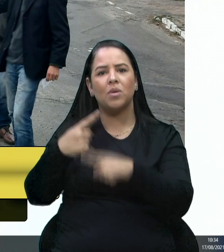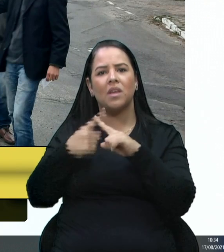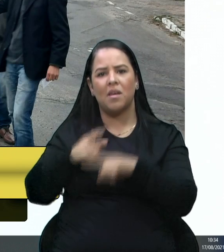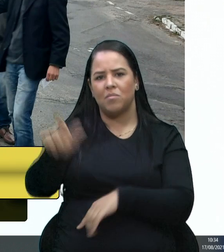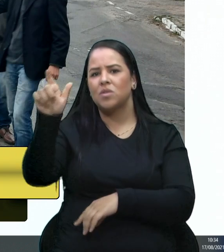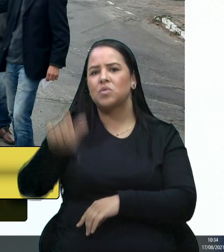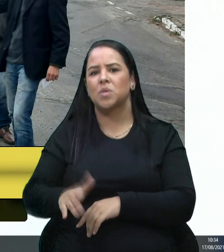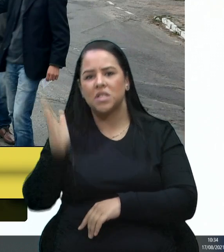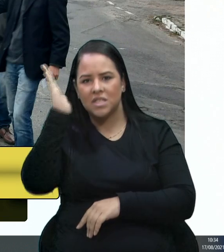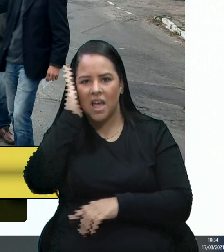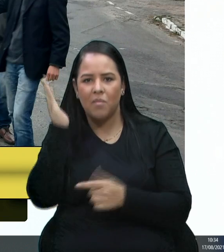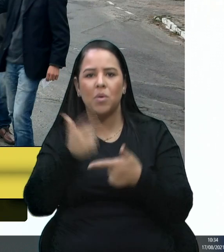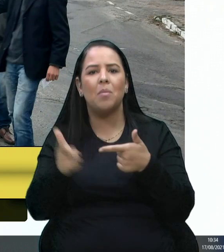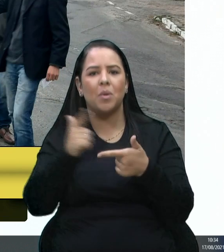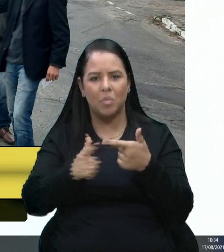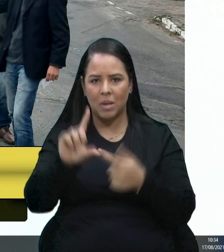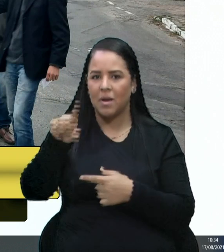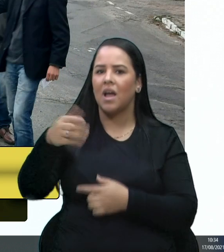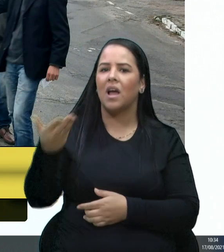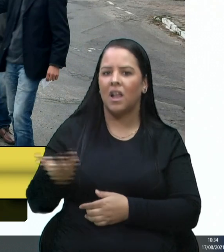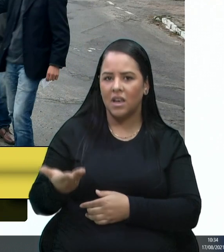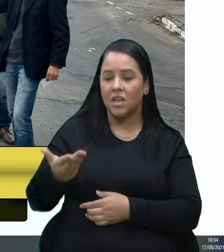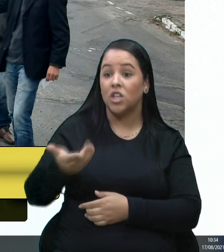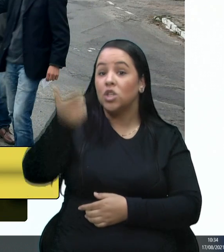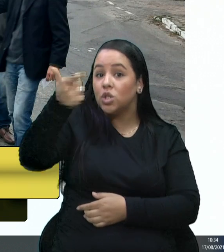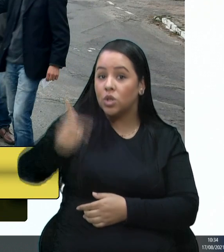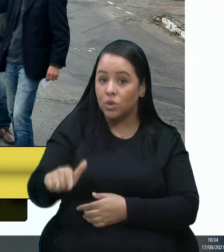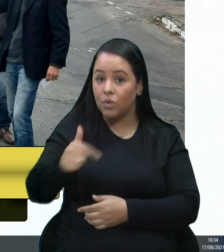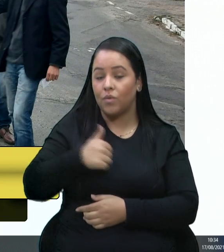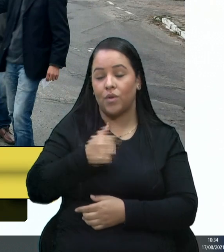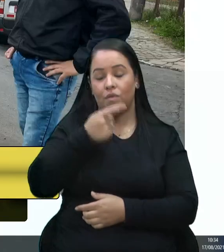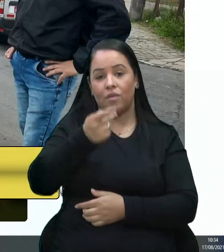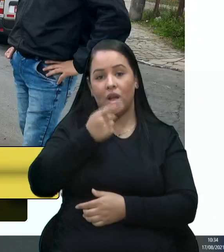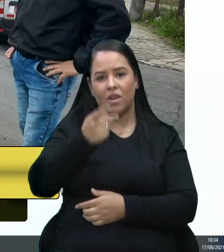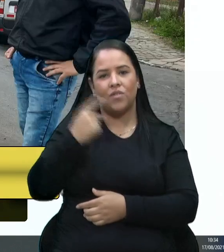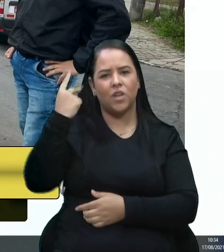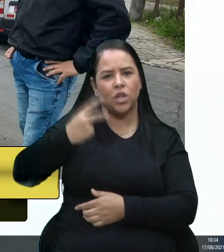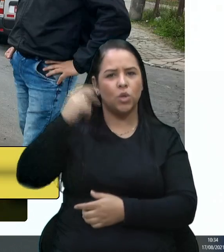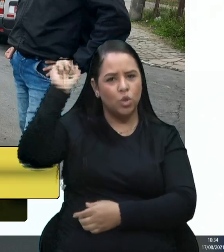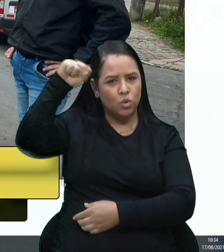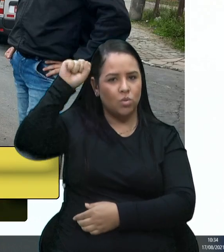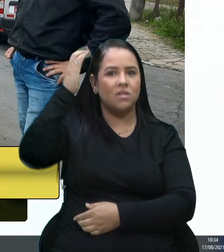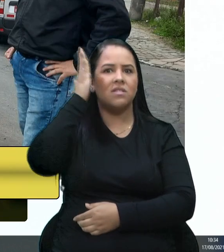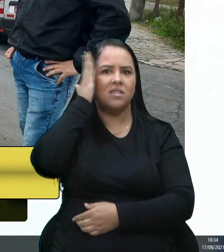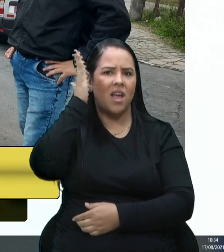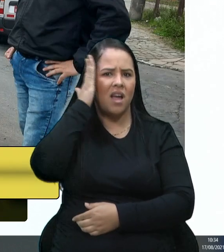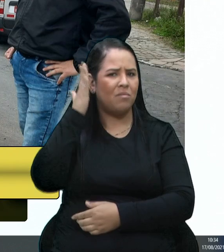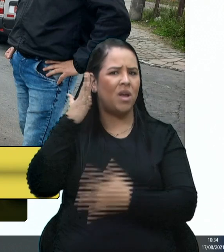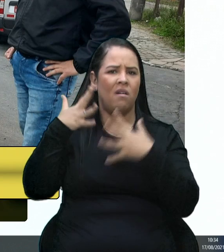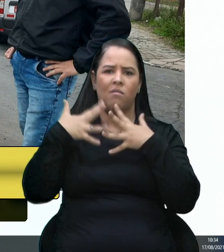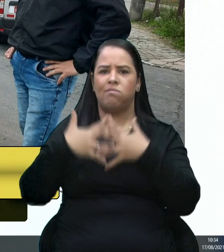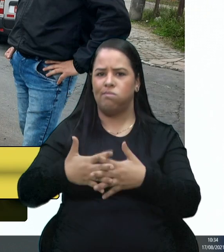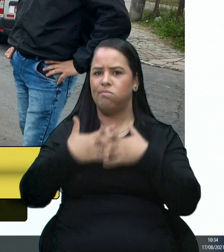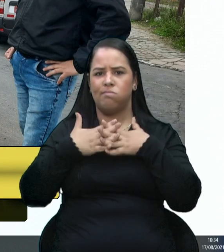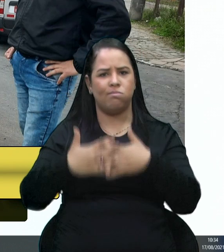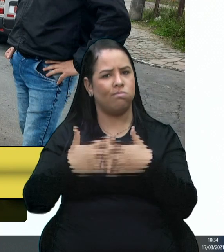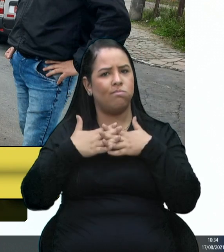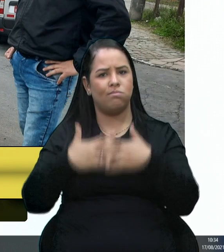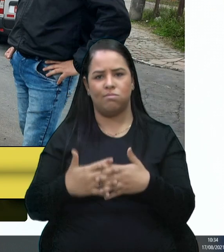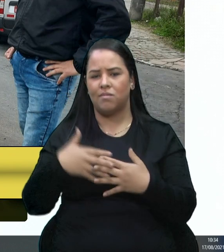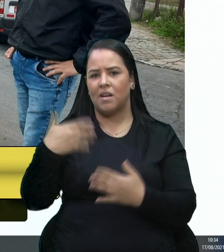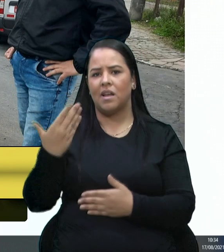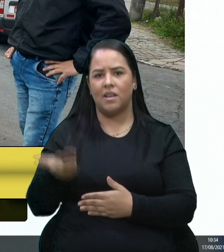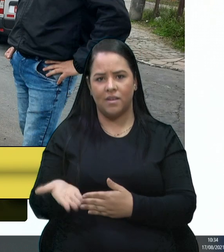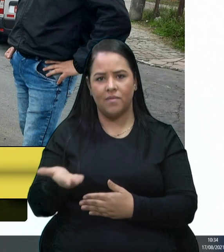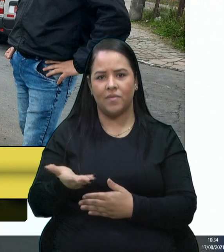sabe o problema que é. Volto a repetir aqui o nome do vereador Xuxa, que sabe o problema caótico que é naquela região. O